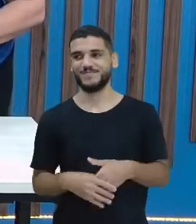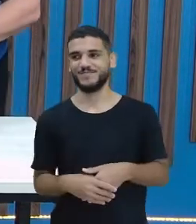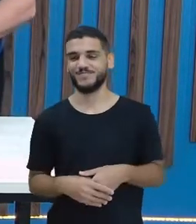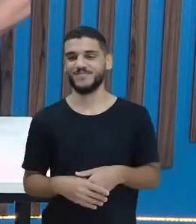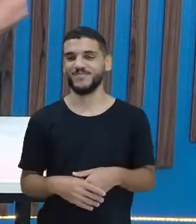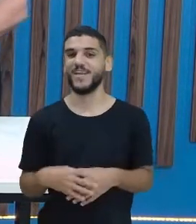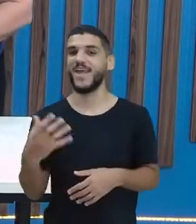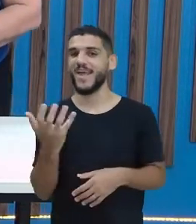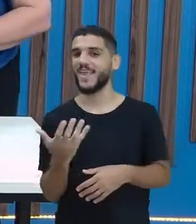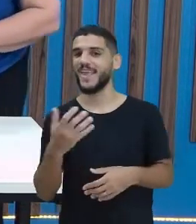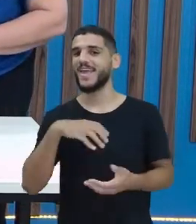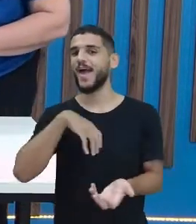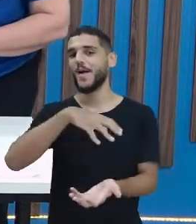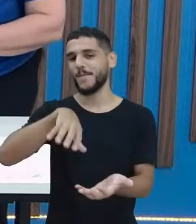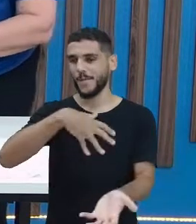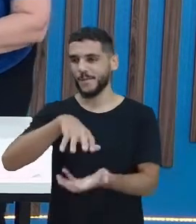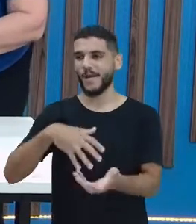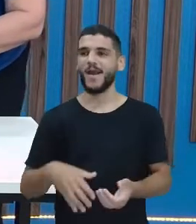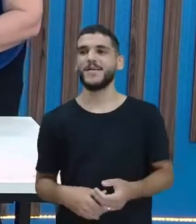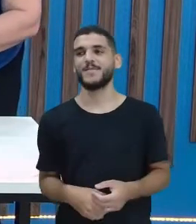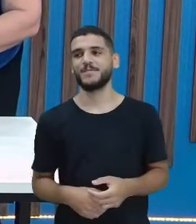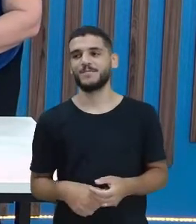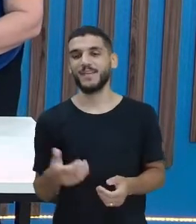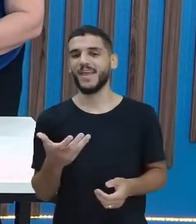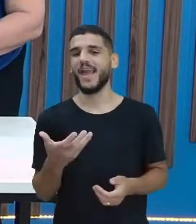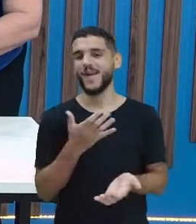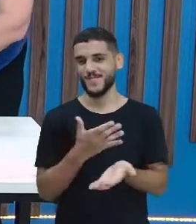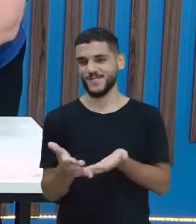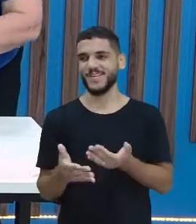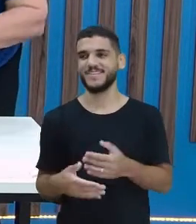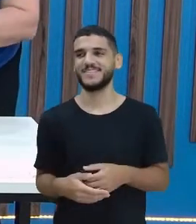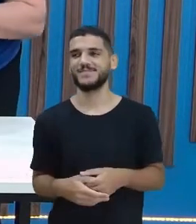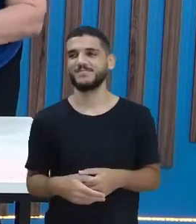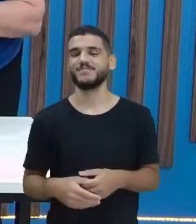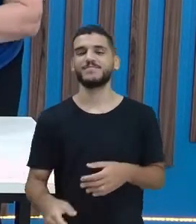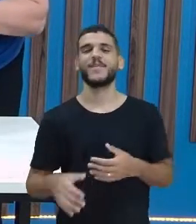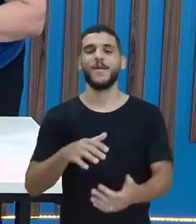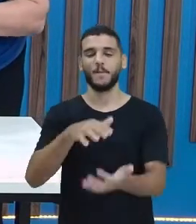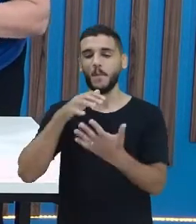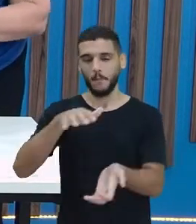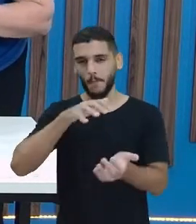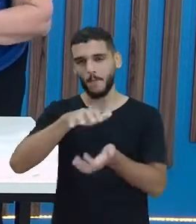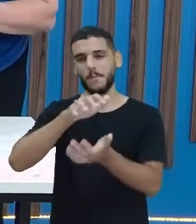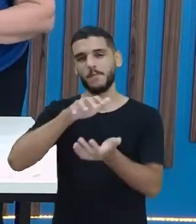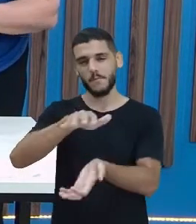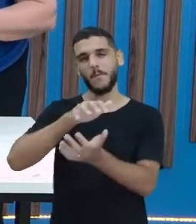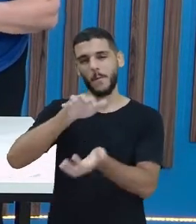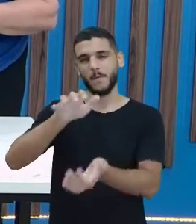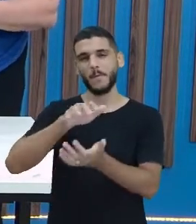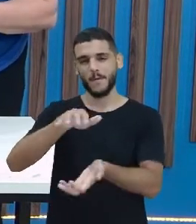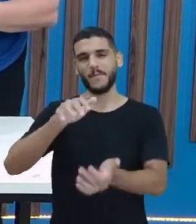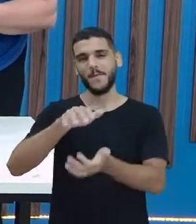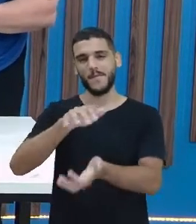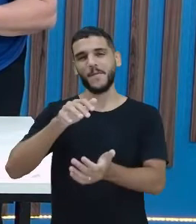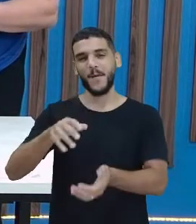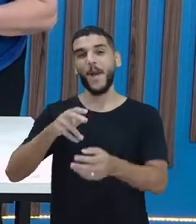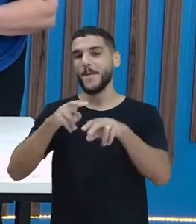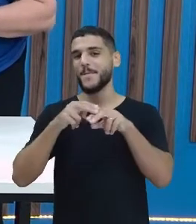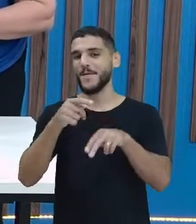deixar aqui. Ela já está com dois pontos. remexer? Ou quer que eu comece? Pode começar. Não tem problema, não. Porque a senhora